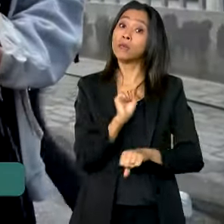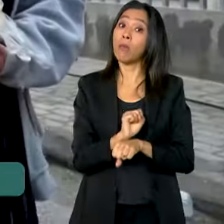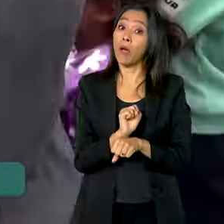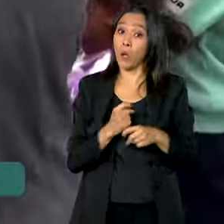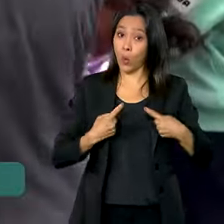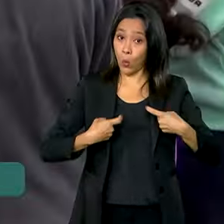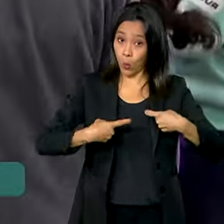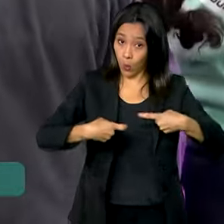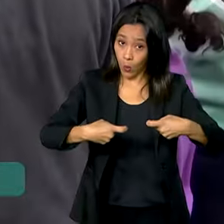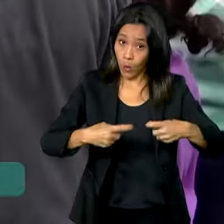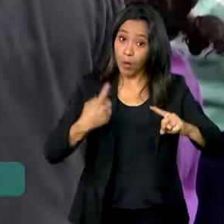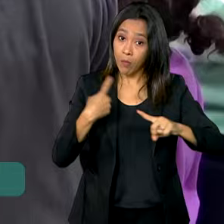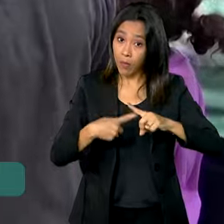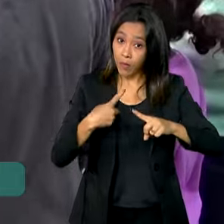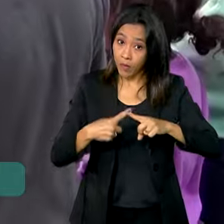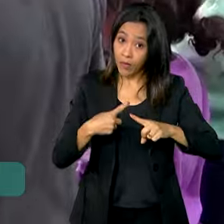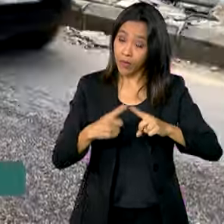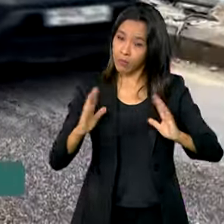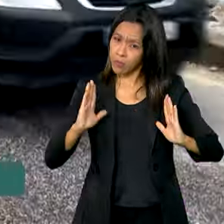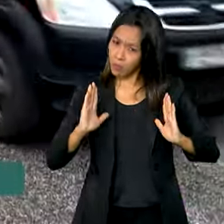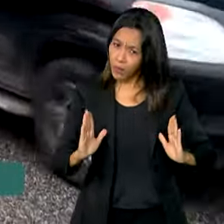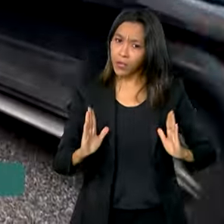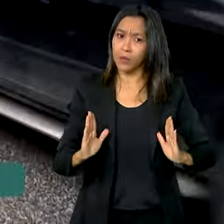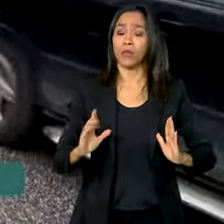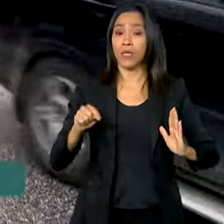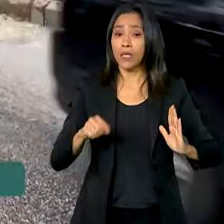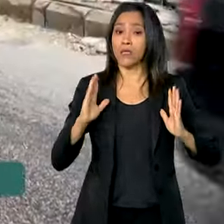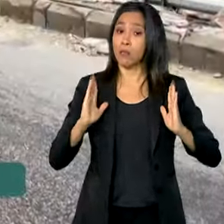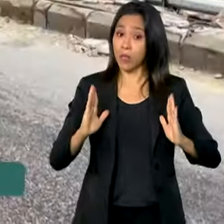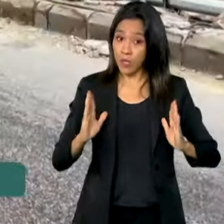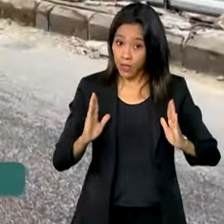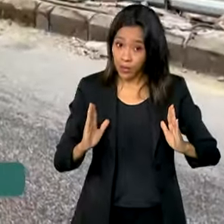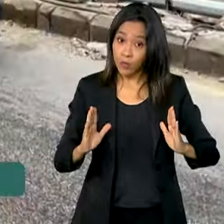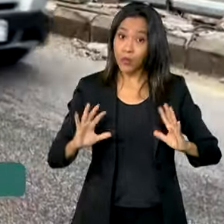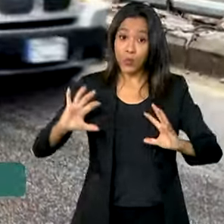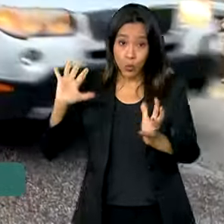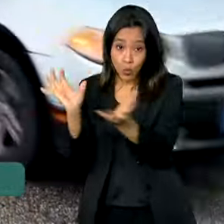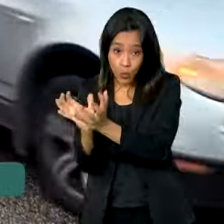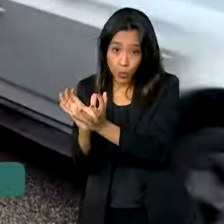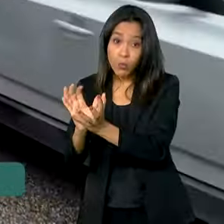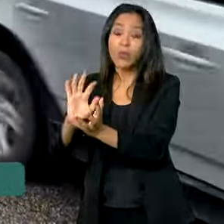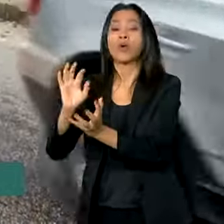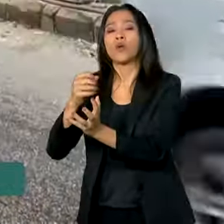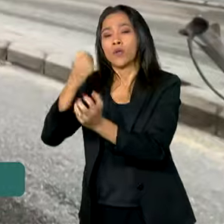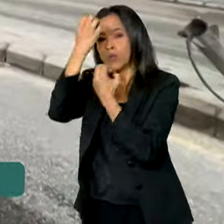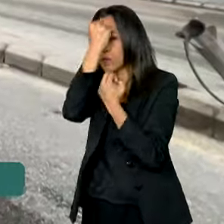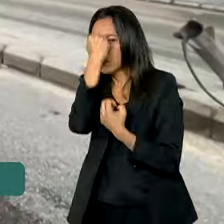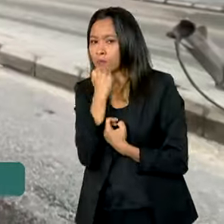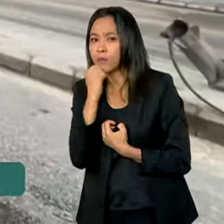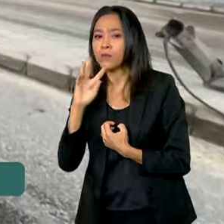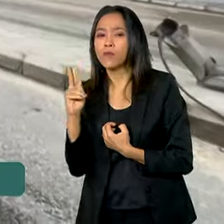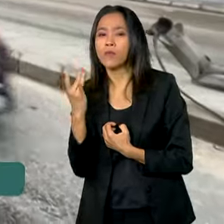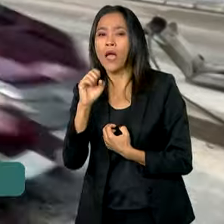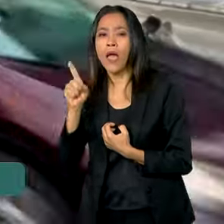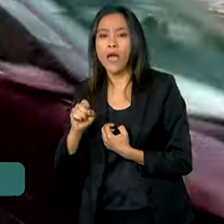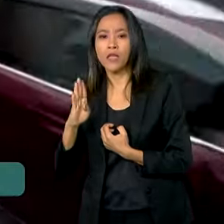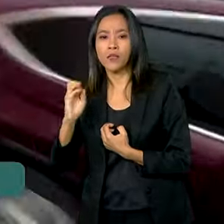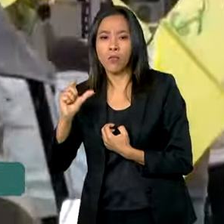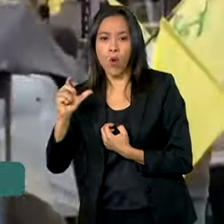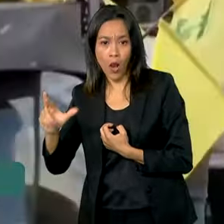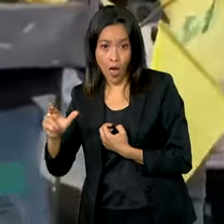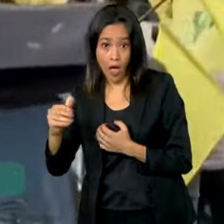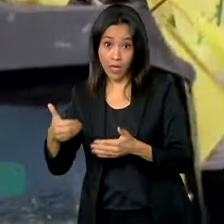base para uma trégua duradoura. Durante o período, os integrantes do Hezbollah deverão recuar 40